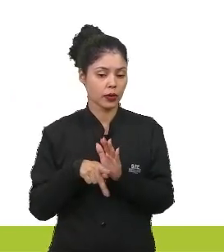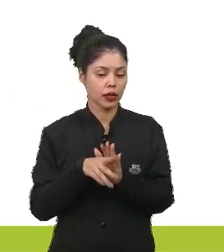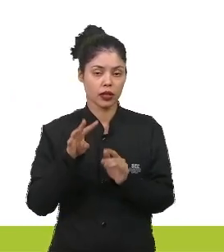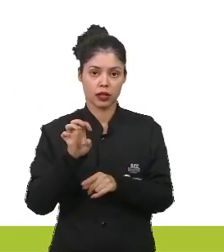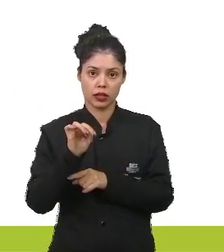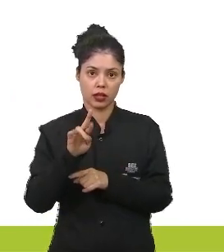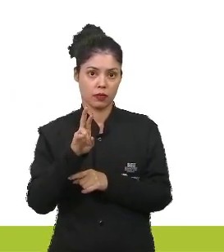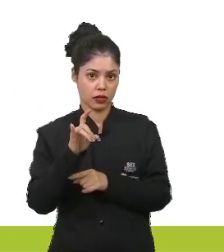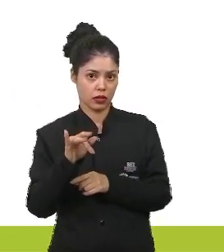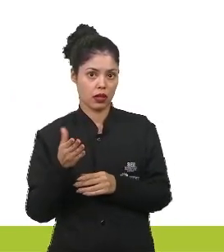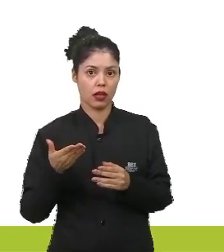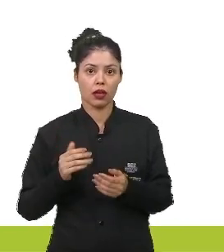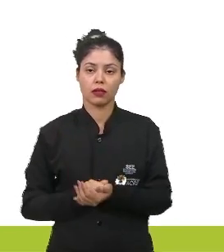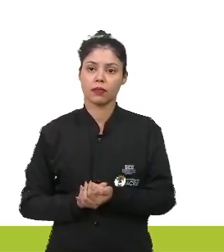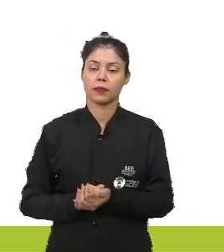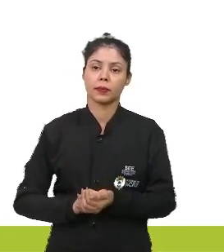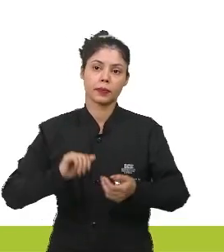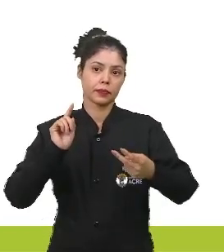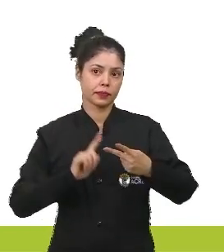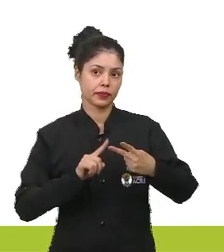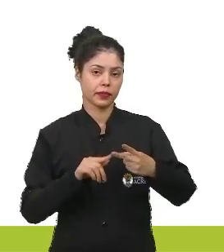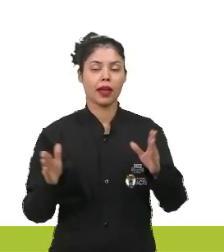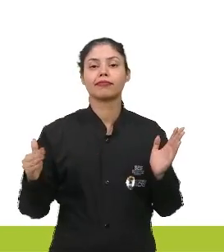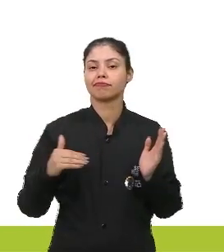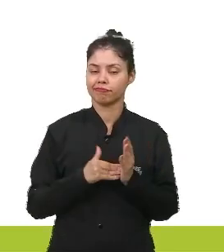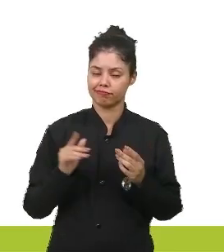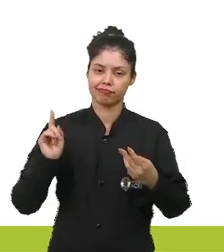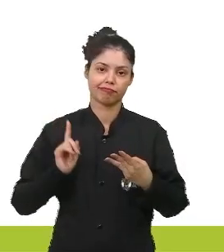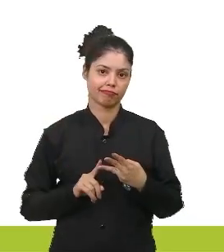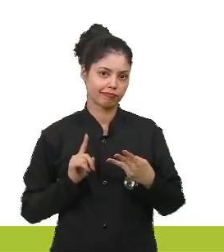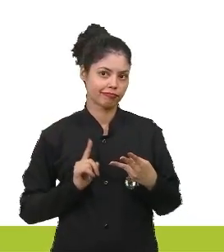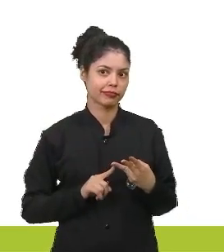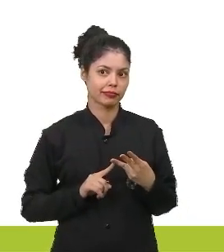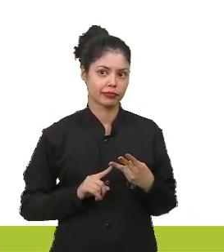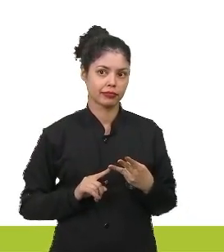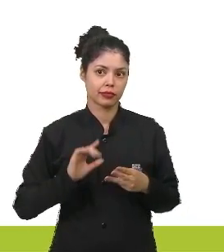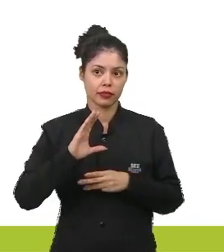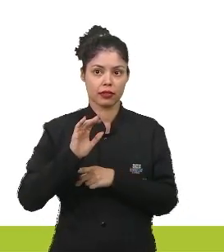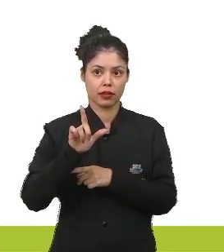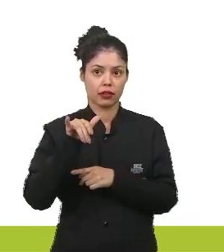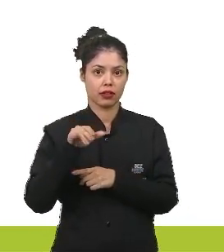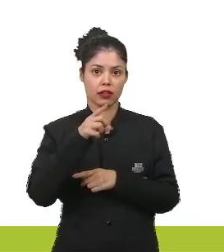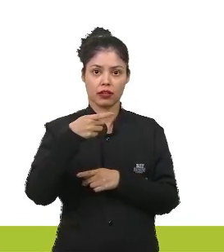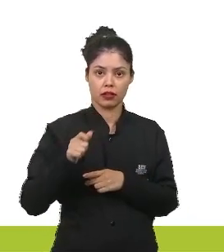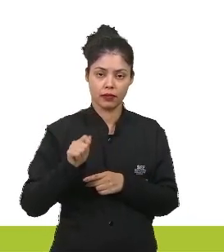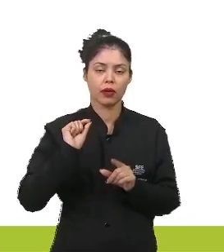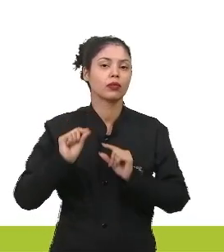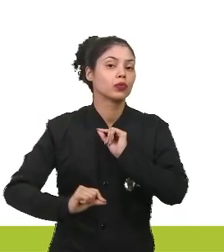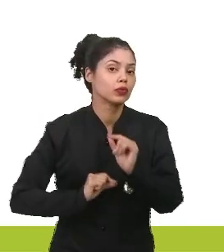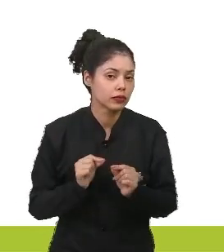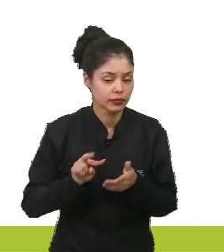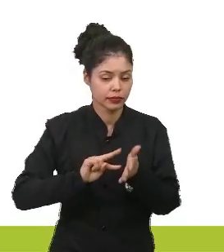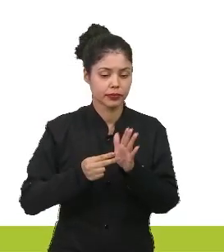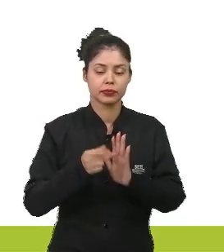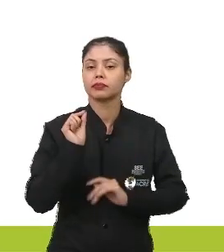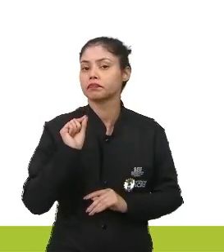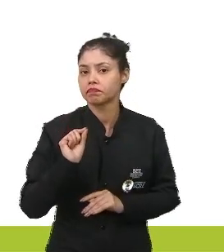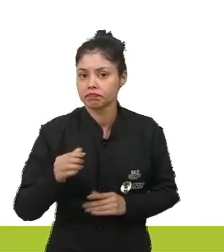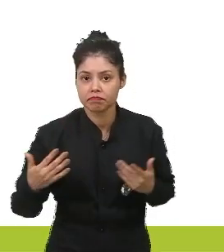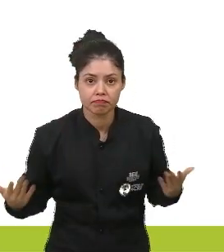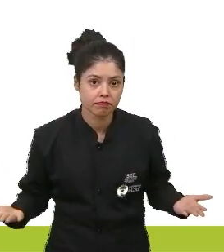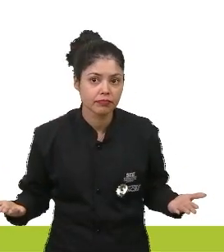as comunidades intermediárias, até que chega a comunidade clímax. O que é a comunidade clímax?